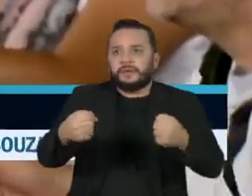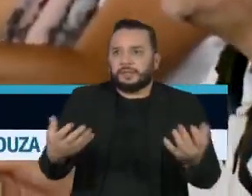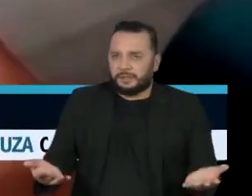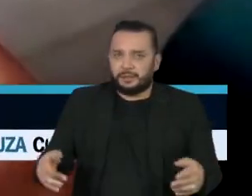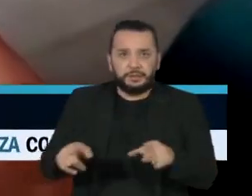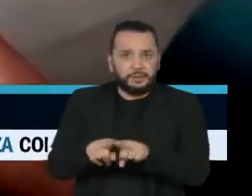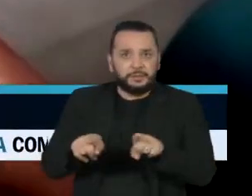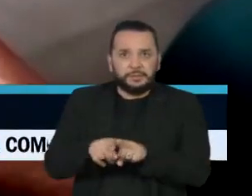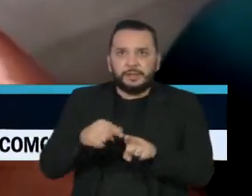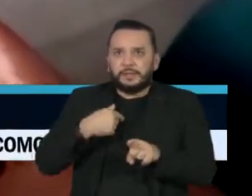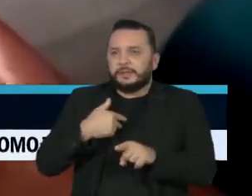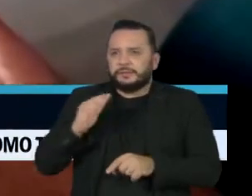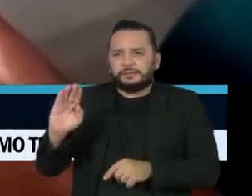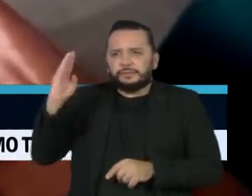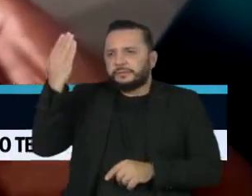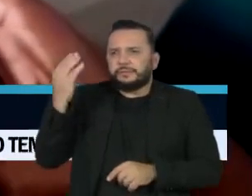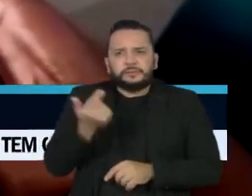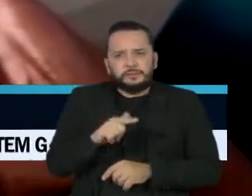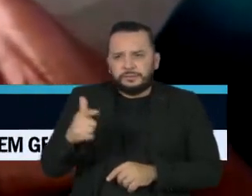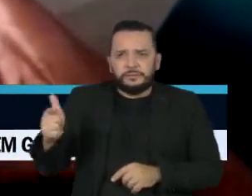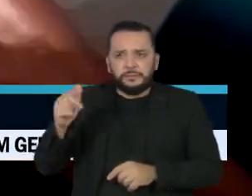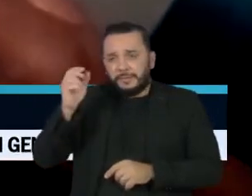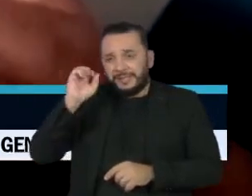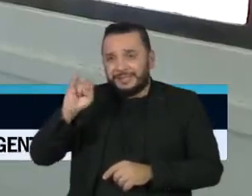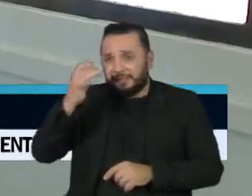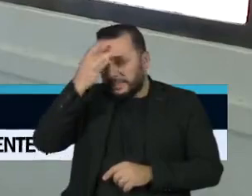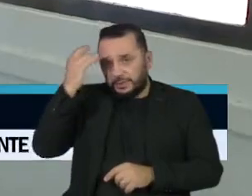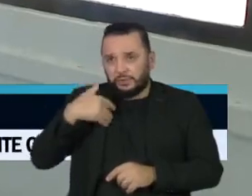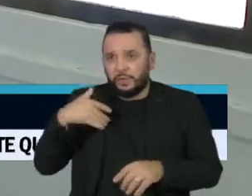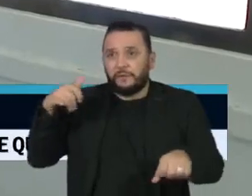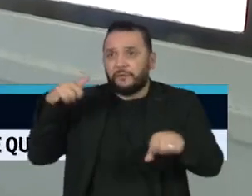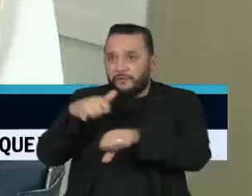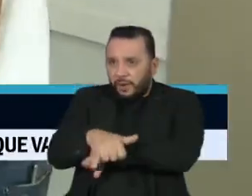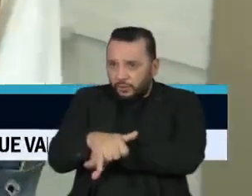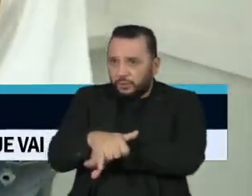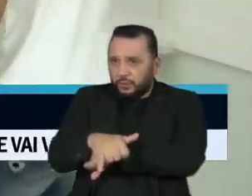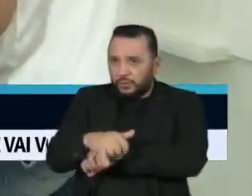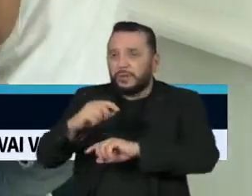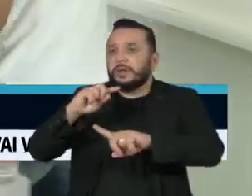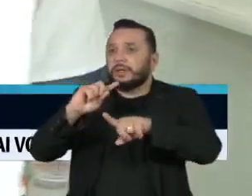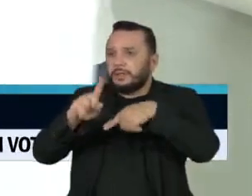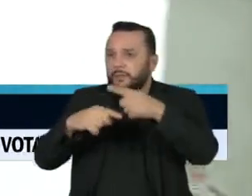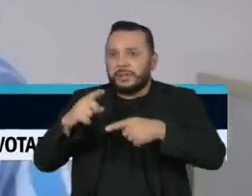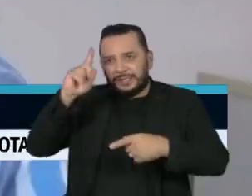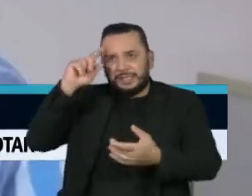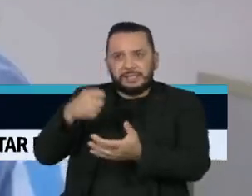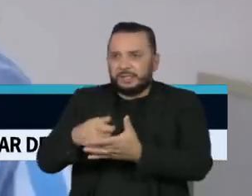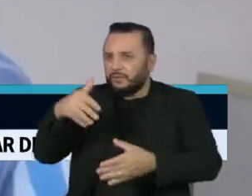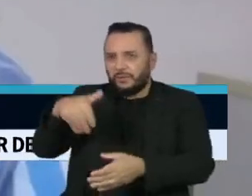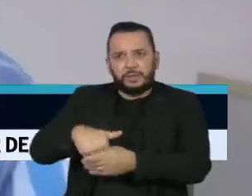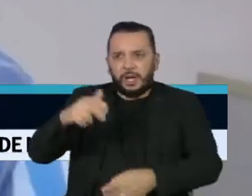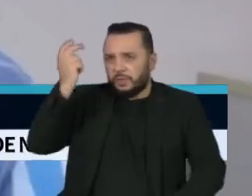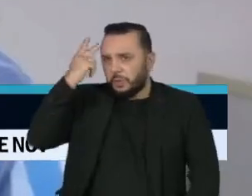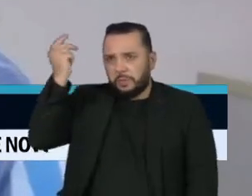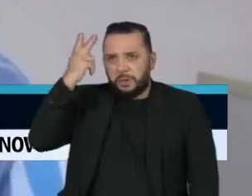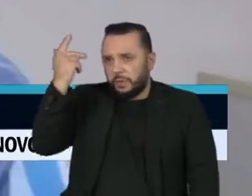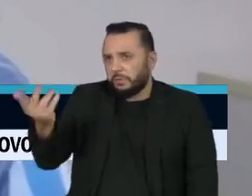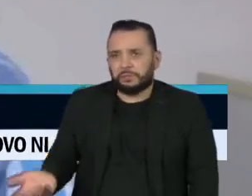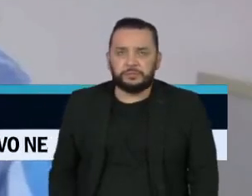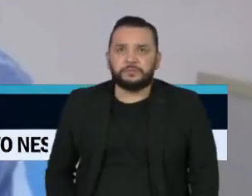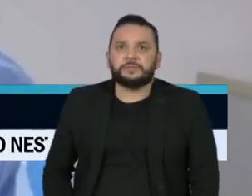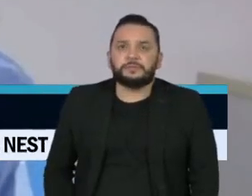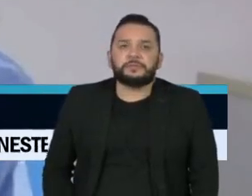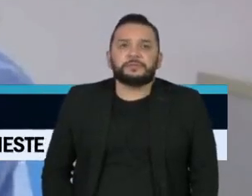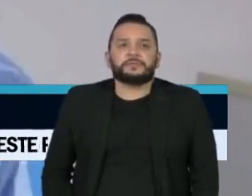disse ainda que não existe fraude caso algum eleitor justifique sua ausência e depois decida votar. Todas as medidas cabíveis